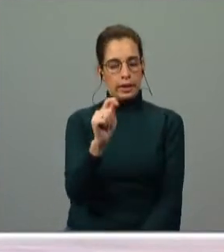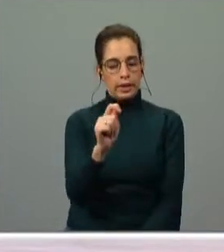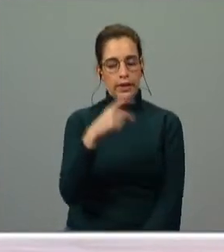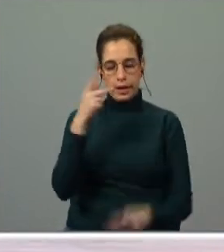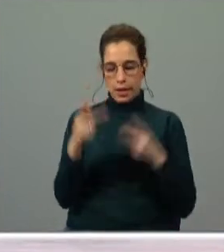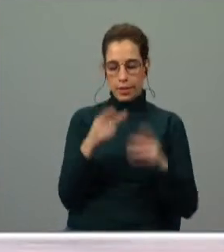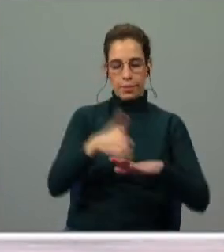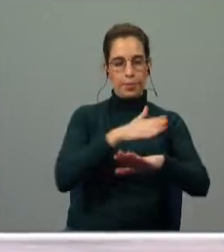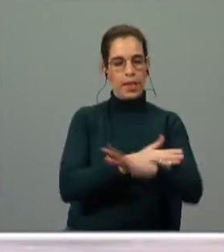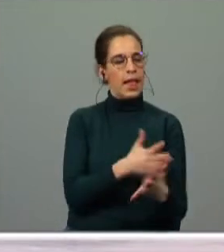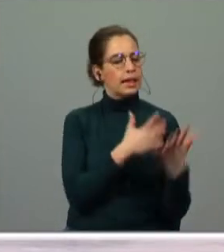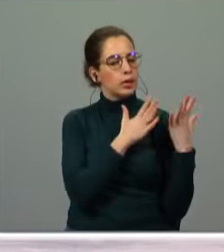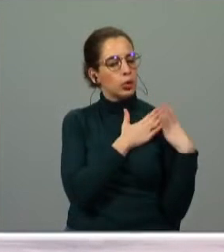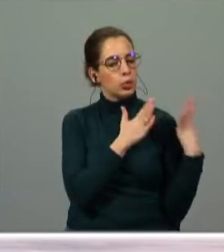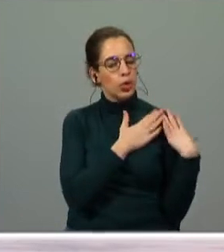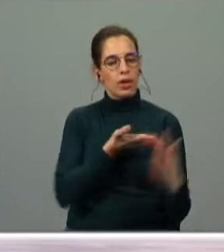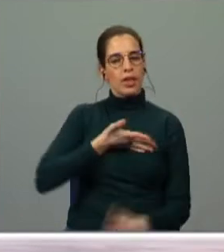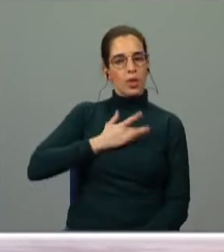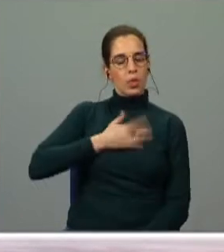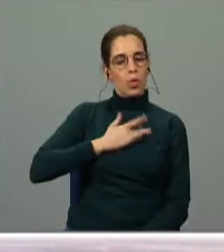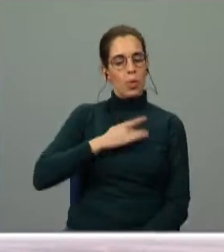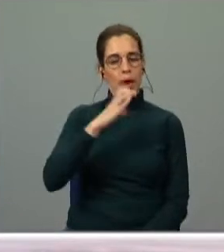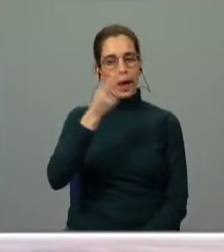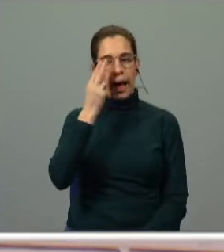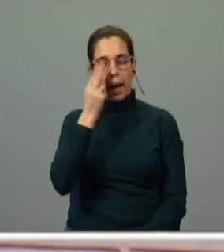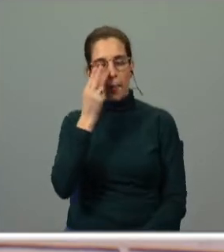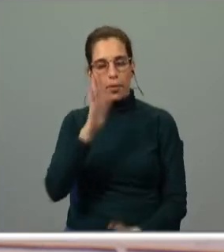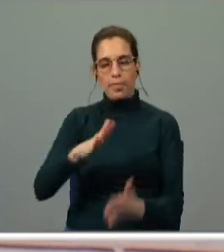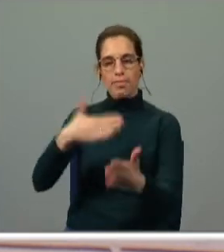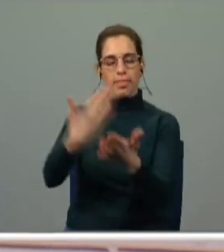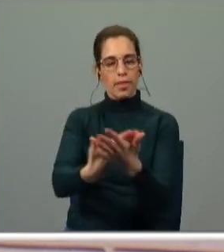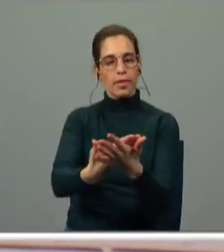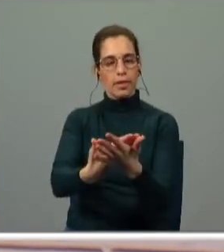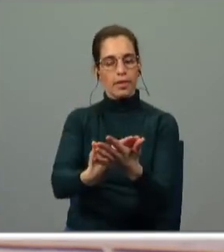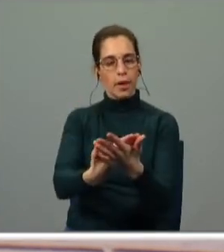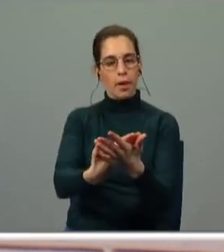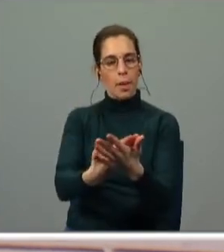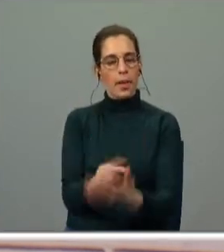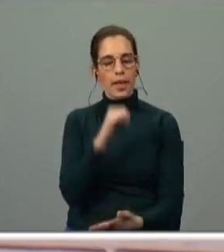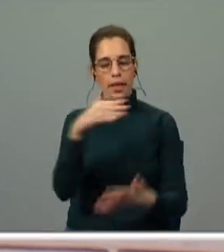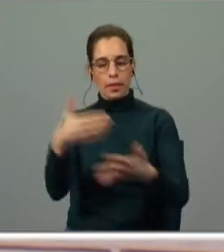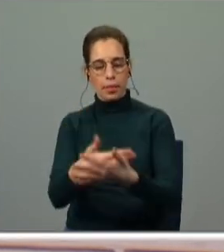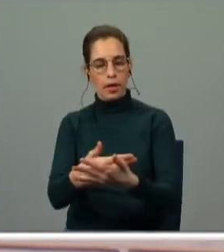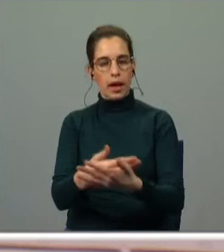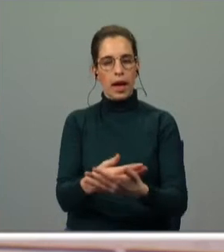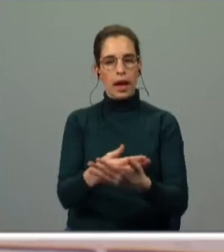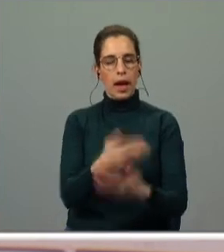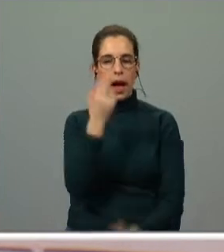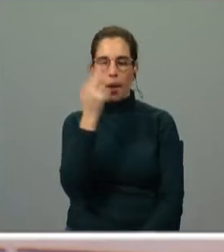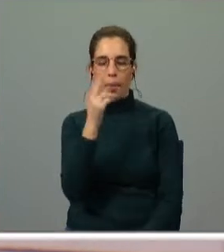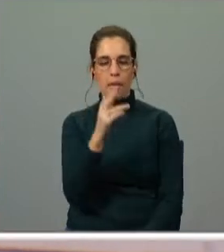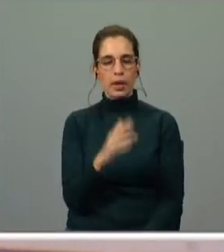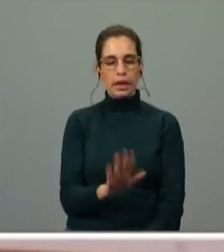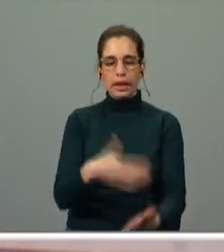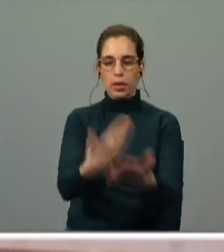anteriormente, esta responsabilidade e o amor que Camões atribui para esta morte, não é? Camões atribui ao amor